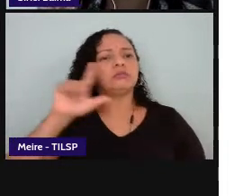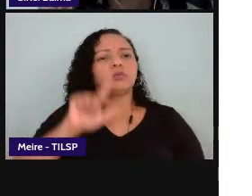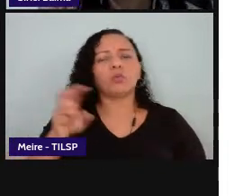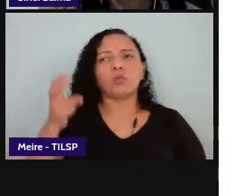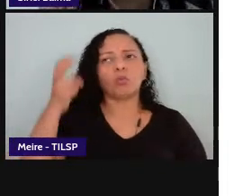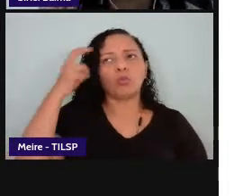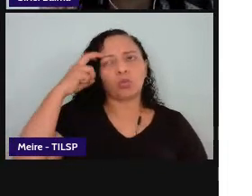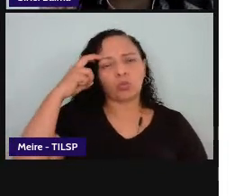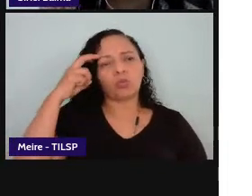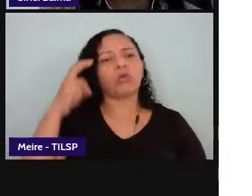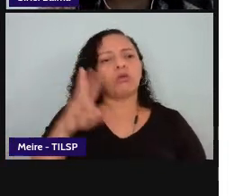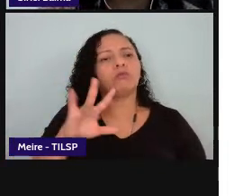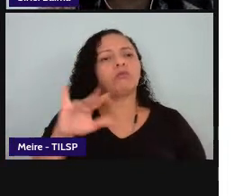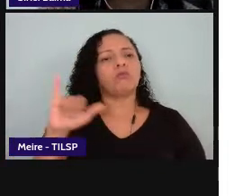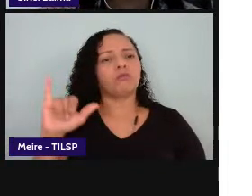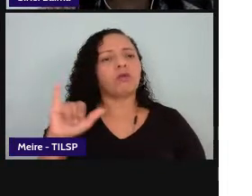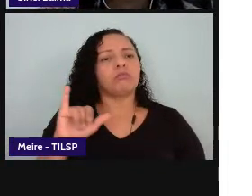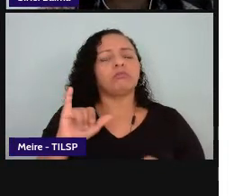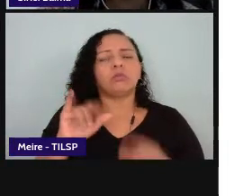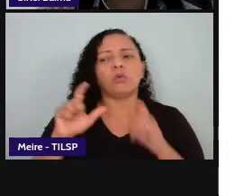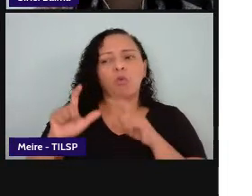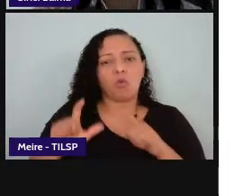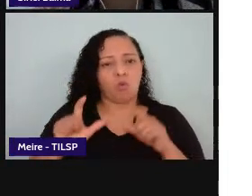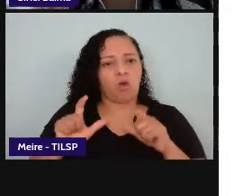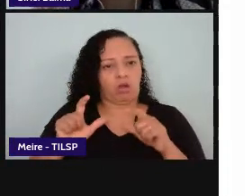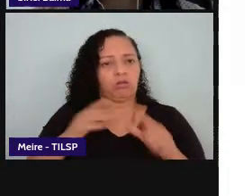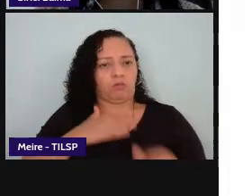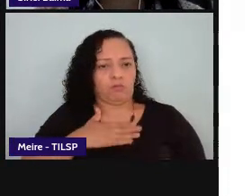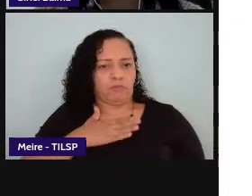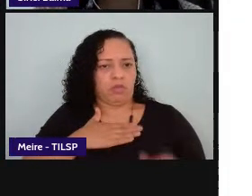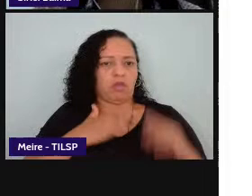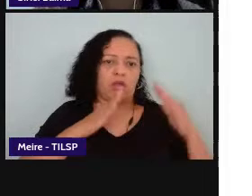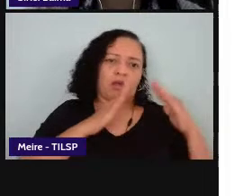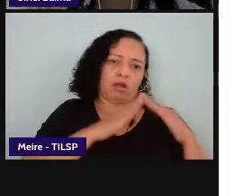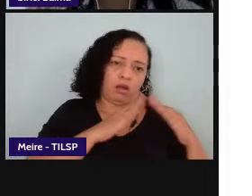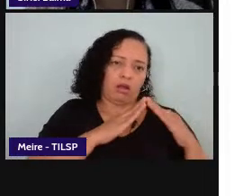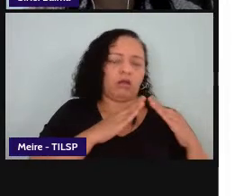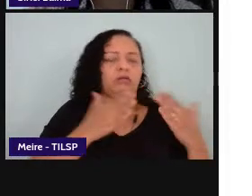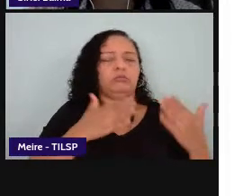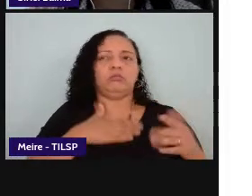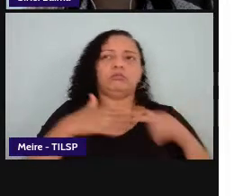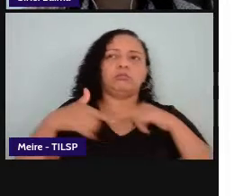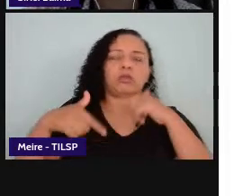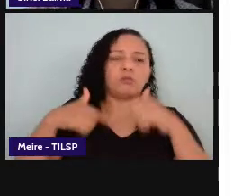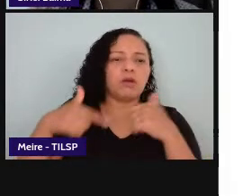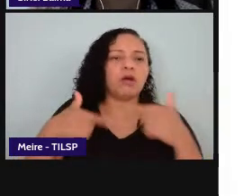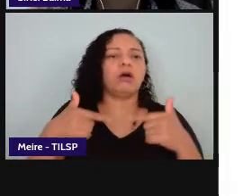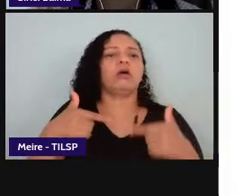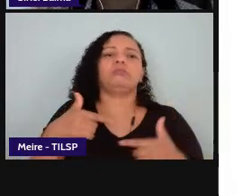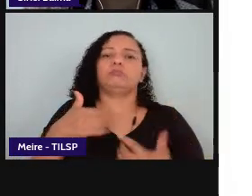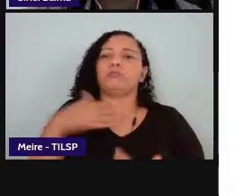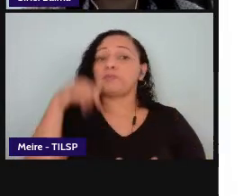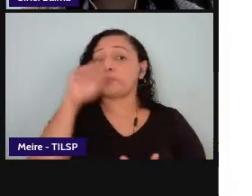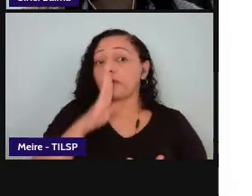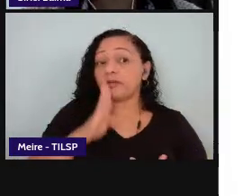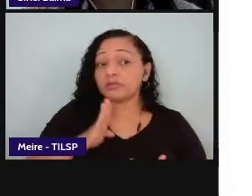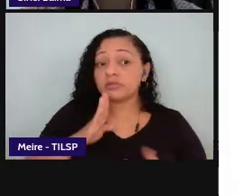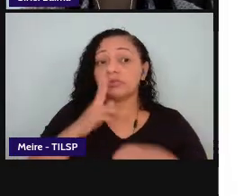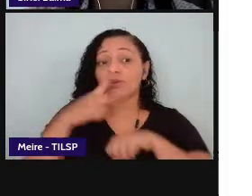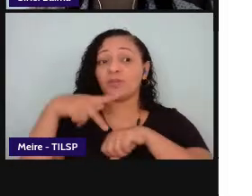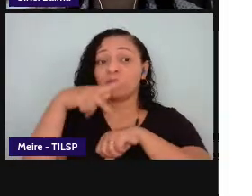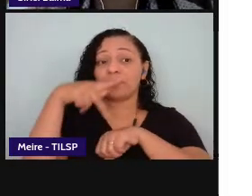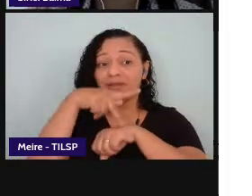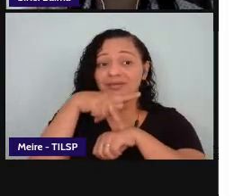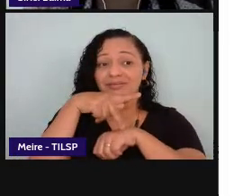ser do seu do seu local né faz ser das questões brasileiras como também essa